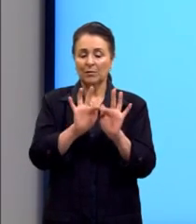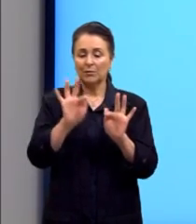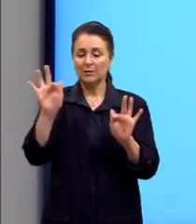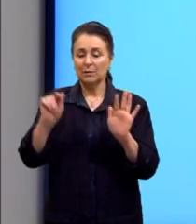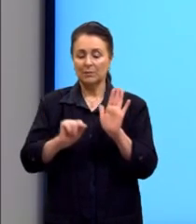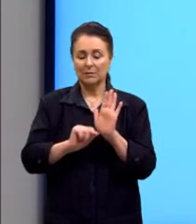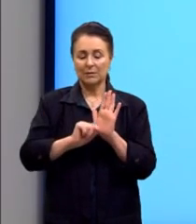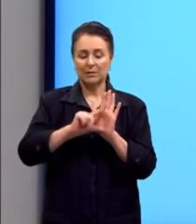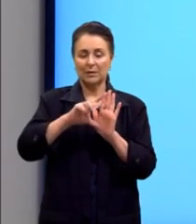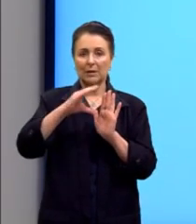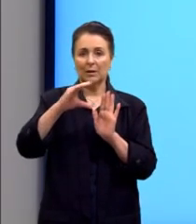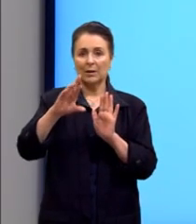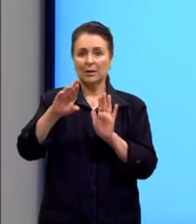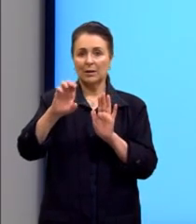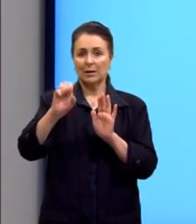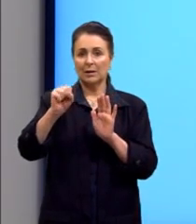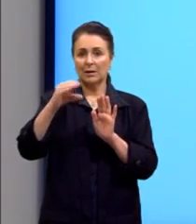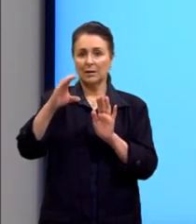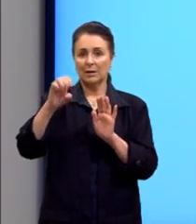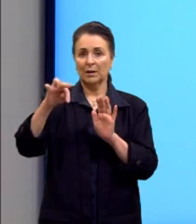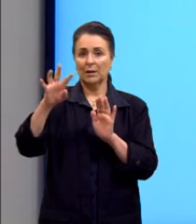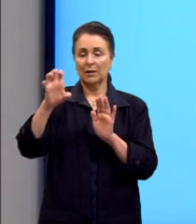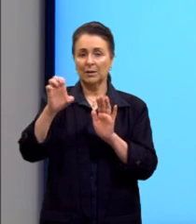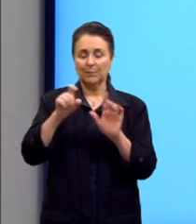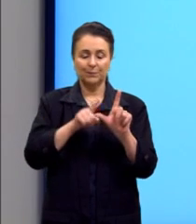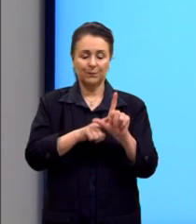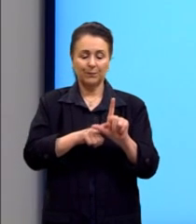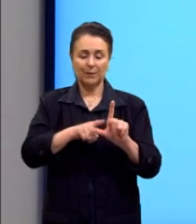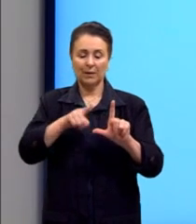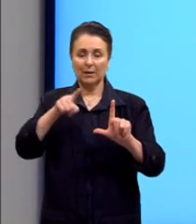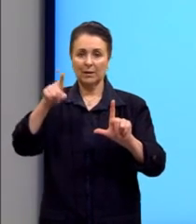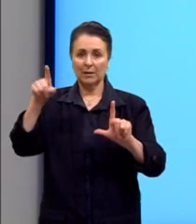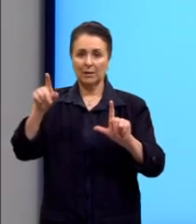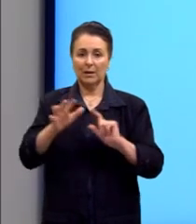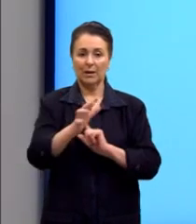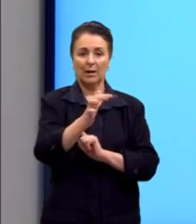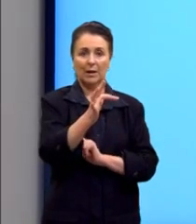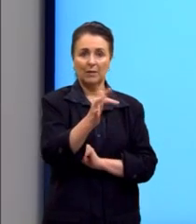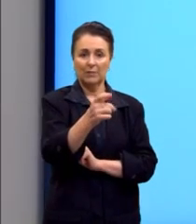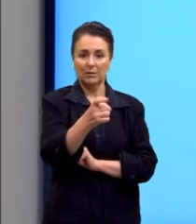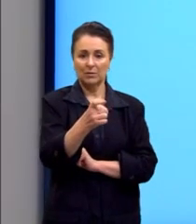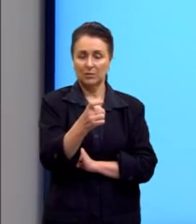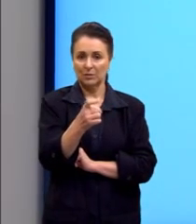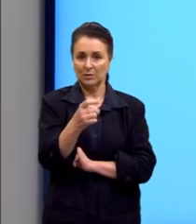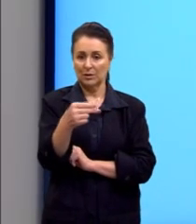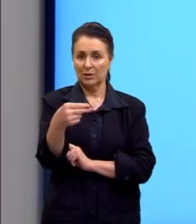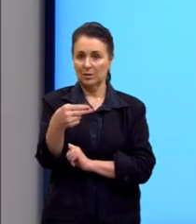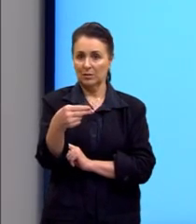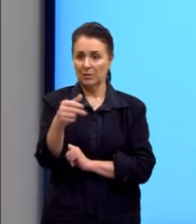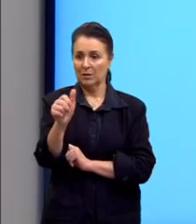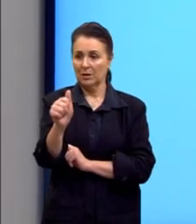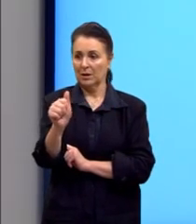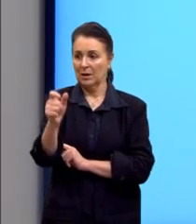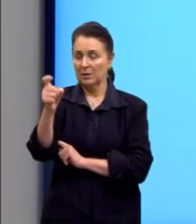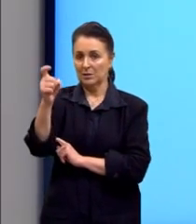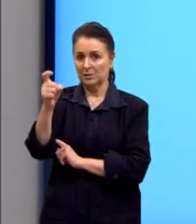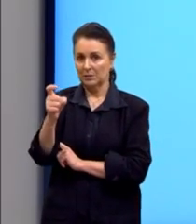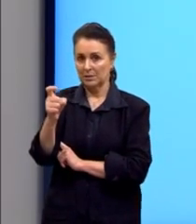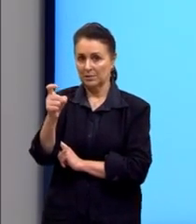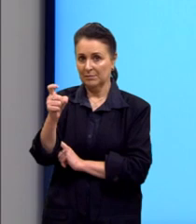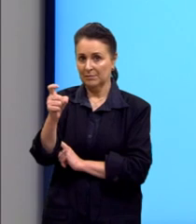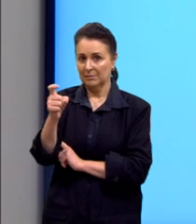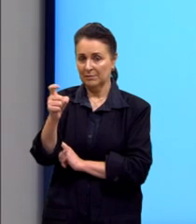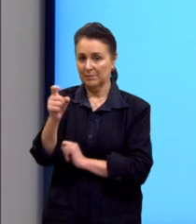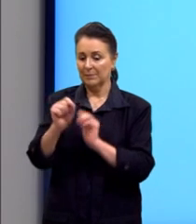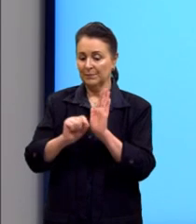crescente. Então, o gráfico da função f de x igual a elevado a x, ele vai